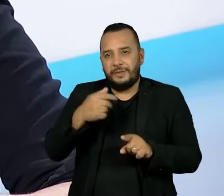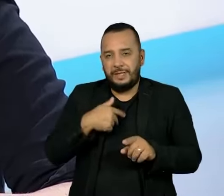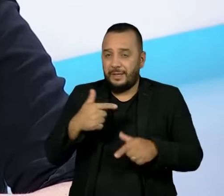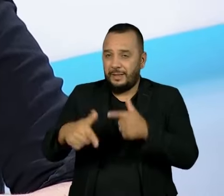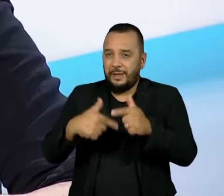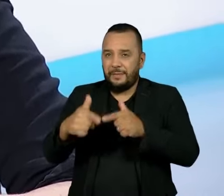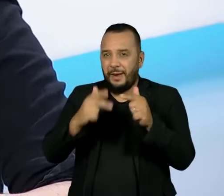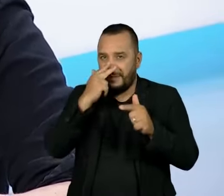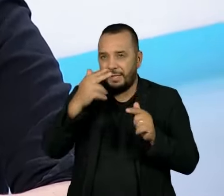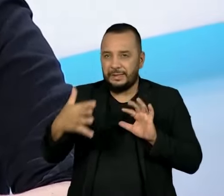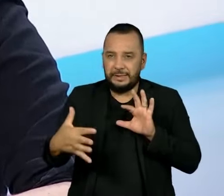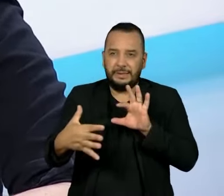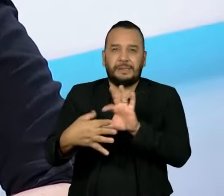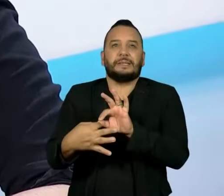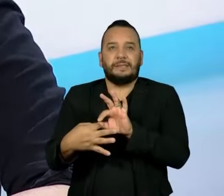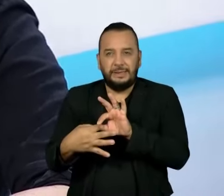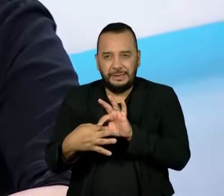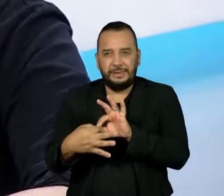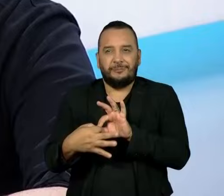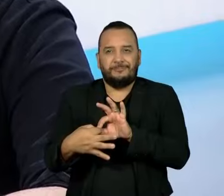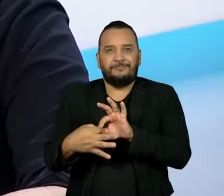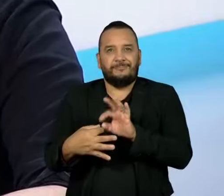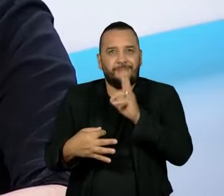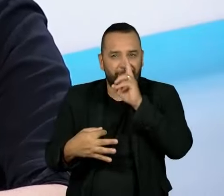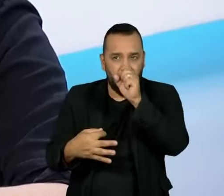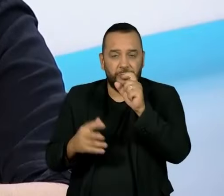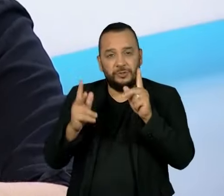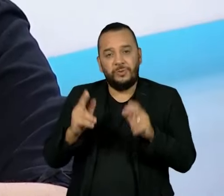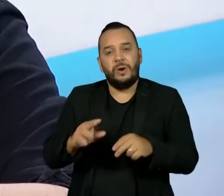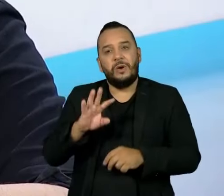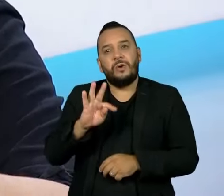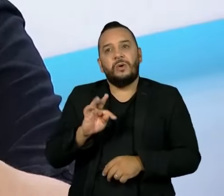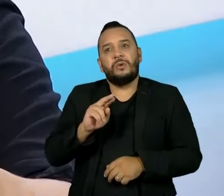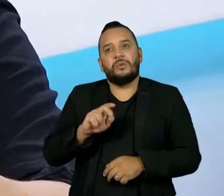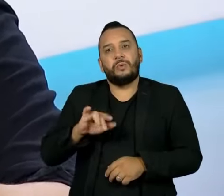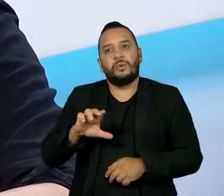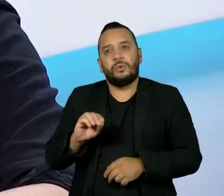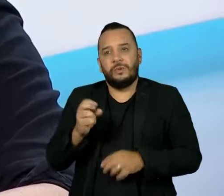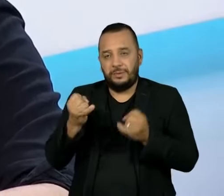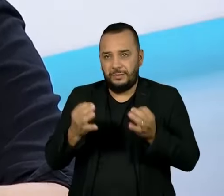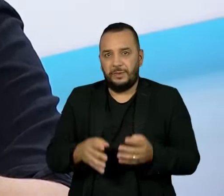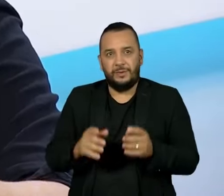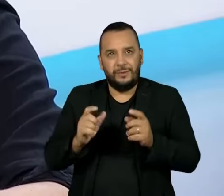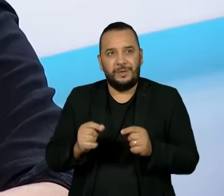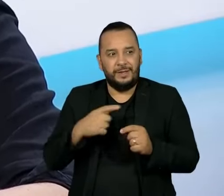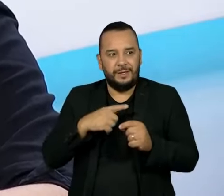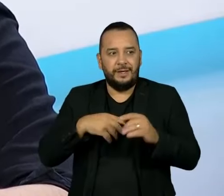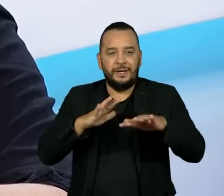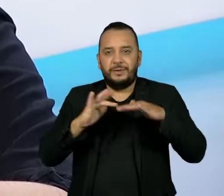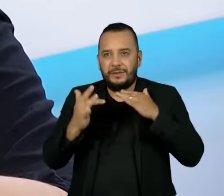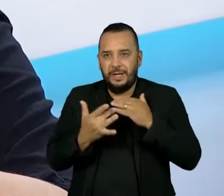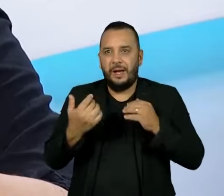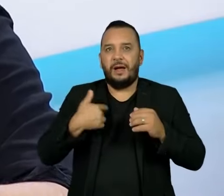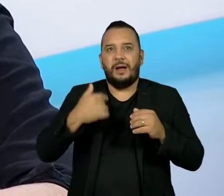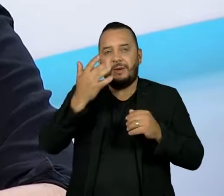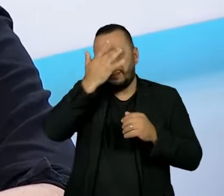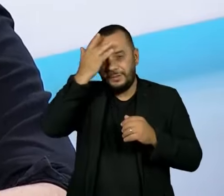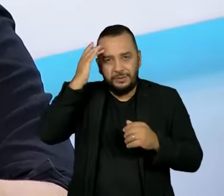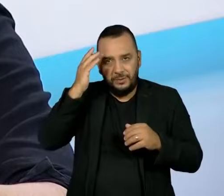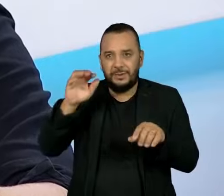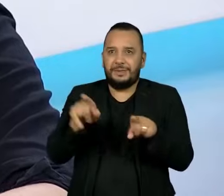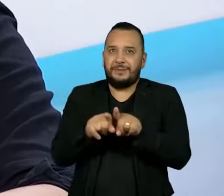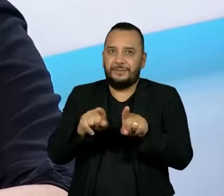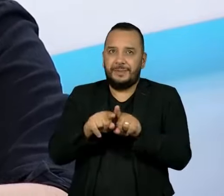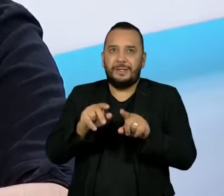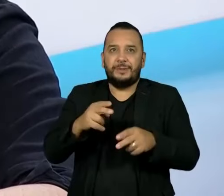obra e também lembrando aquilo que o Túlio falou sobre a esfera das redes sociais e o público e os traumas